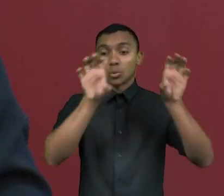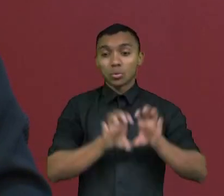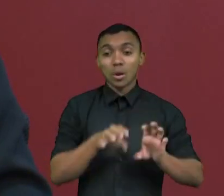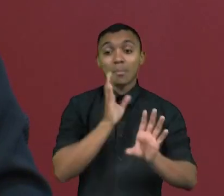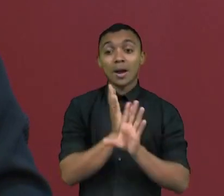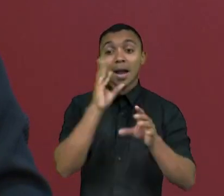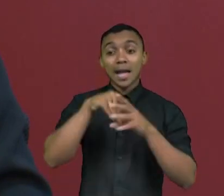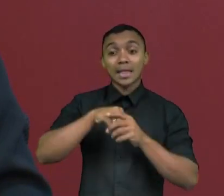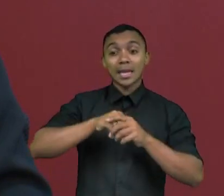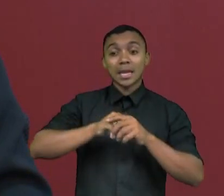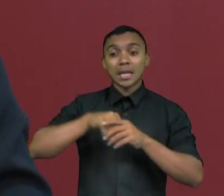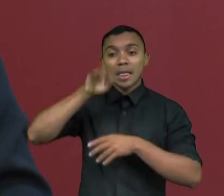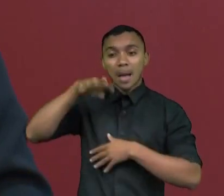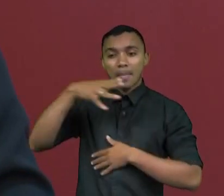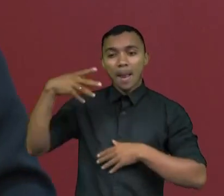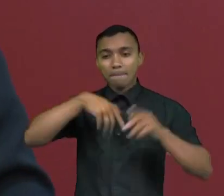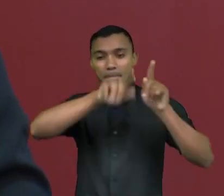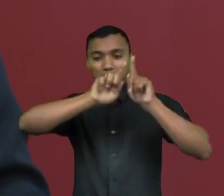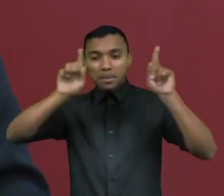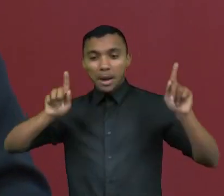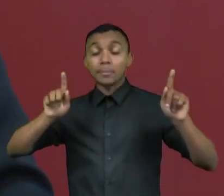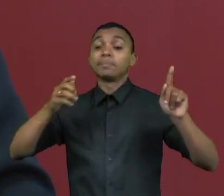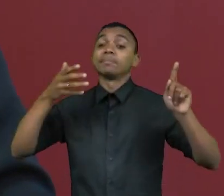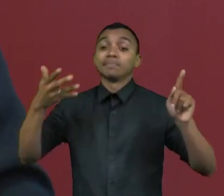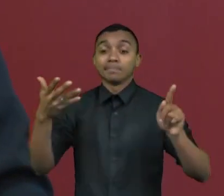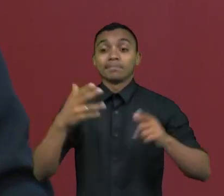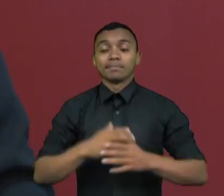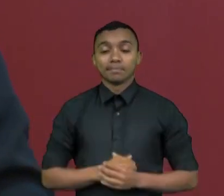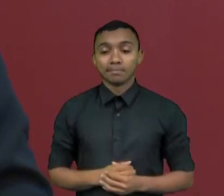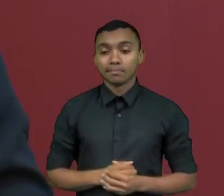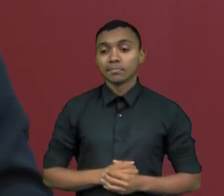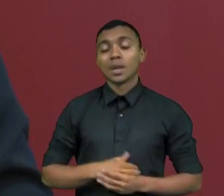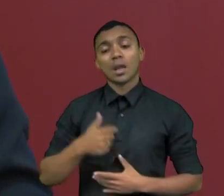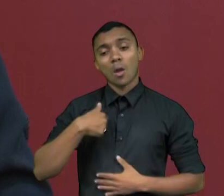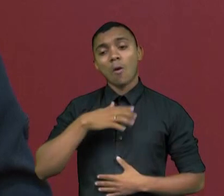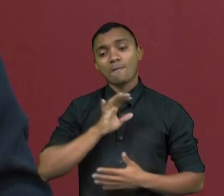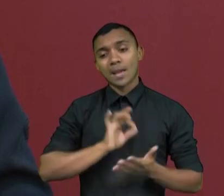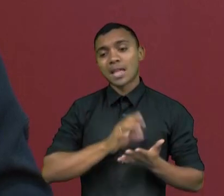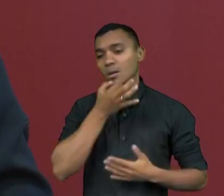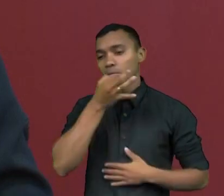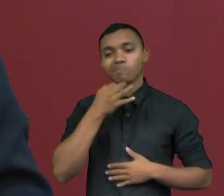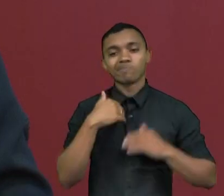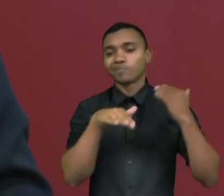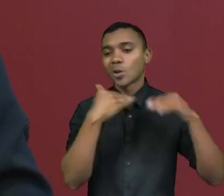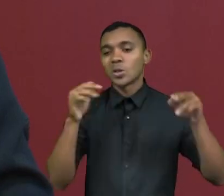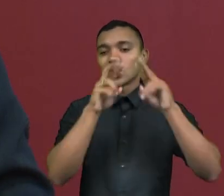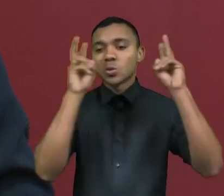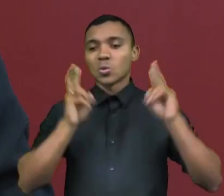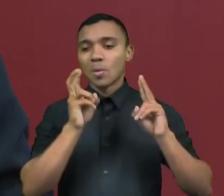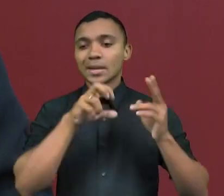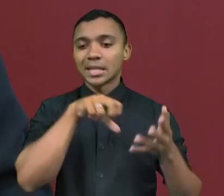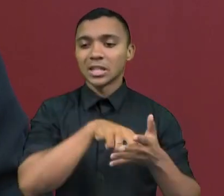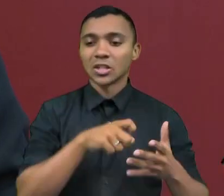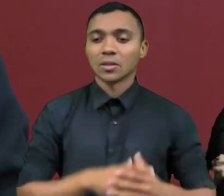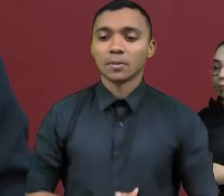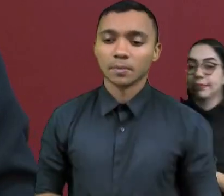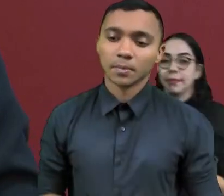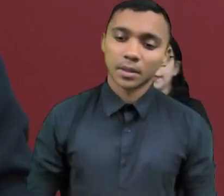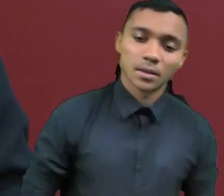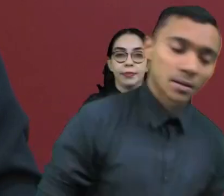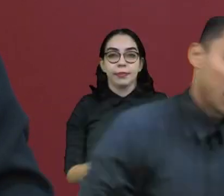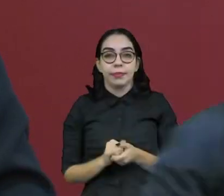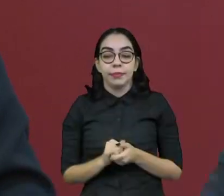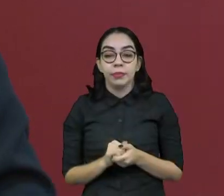dos dados que essas pesquisas informam. Mas, enfim, sou contra essa criminalização dos institutos ou de profissionais que atuam nesse